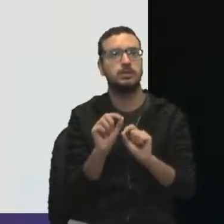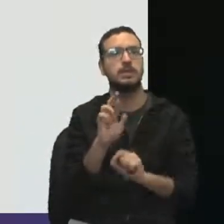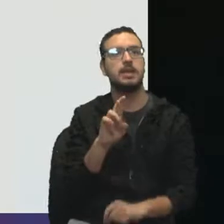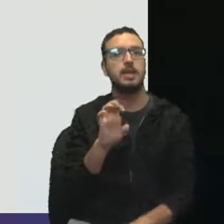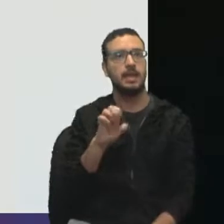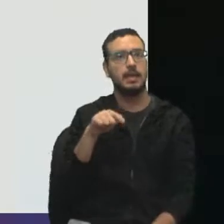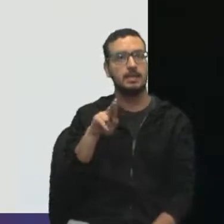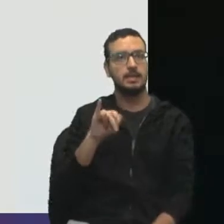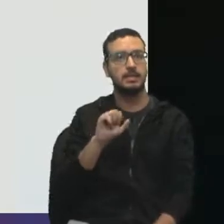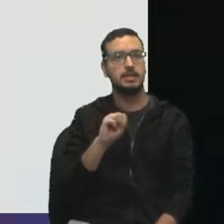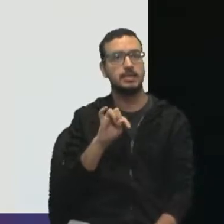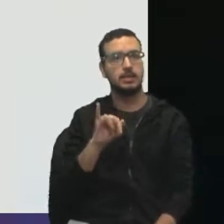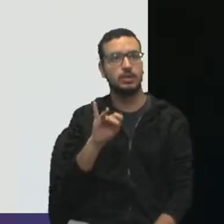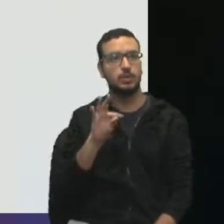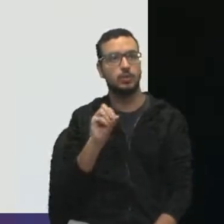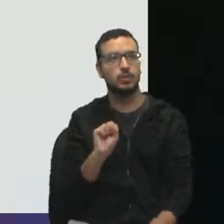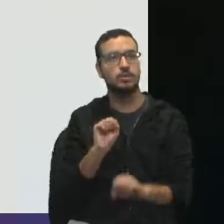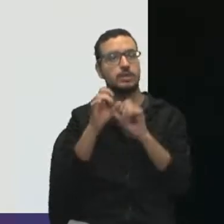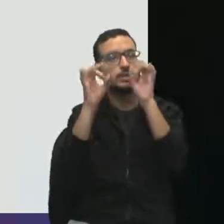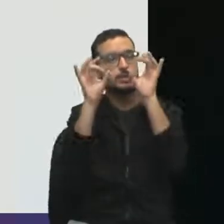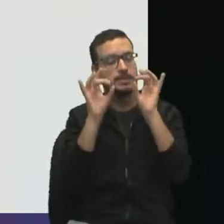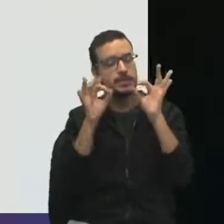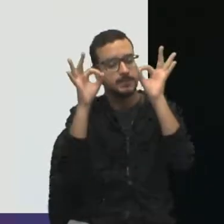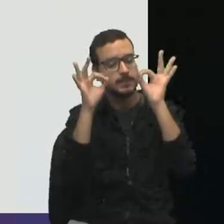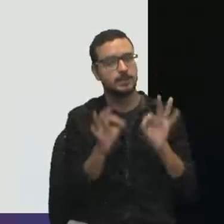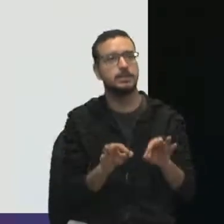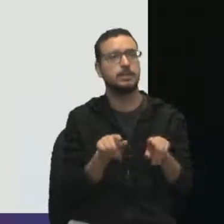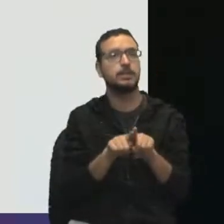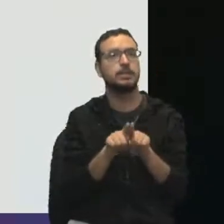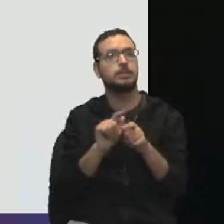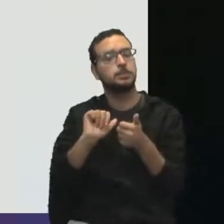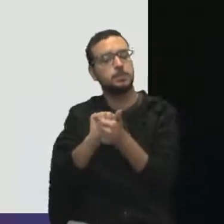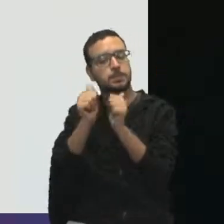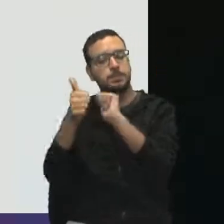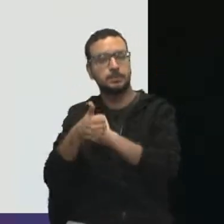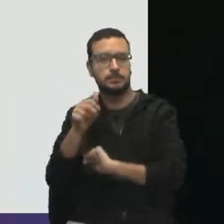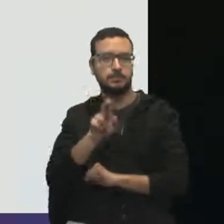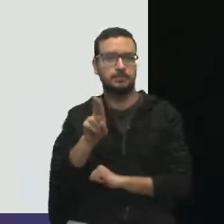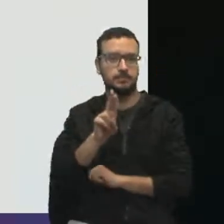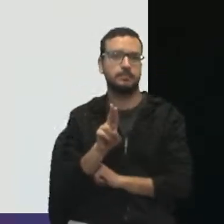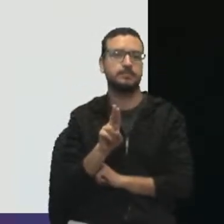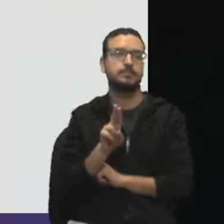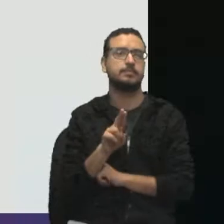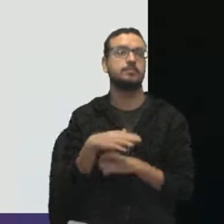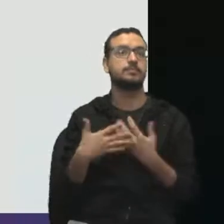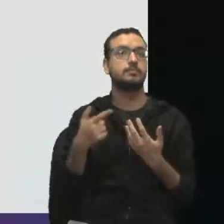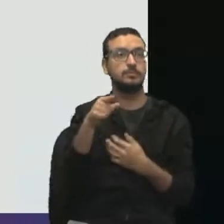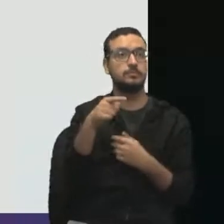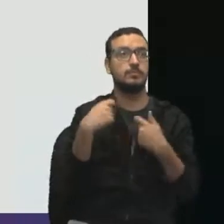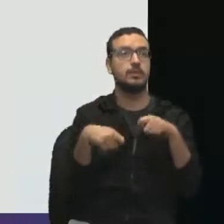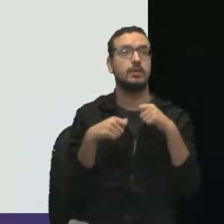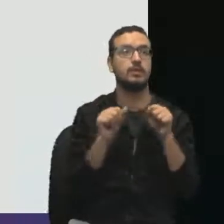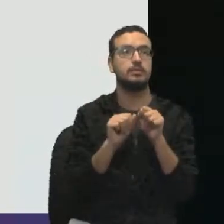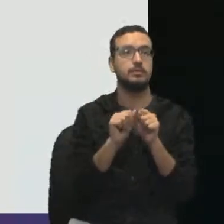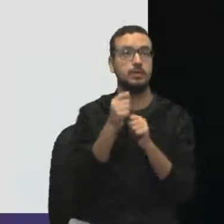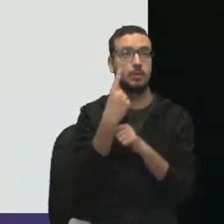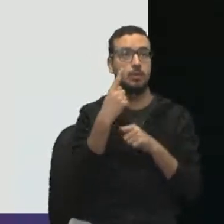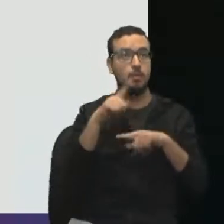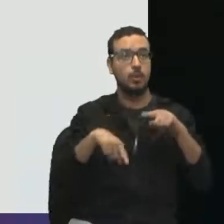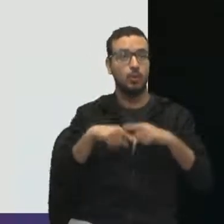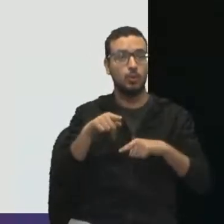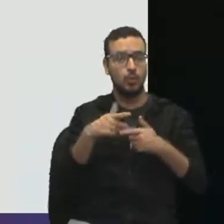requisitos, especificações e adequações de uso. Então, você precisa fazer um produto